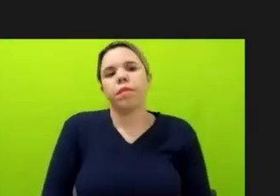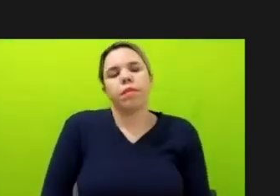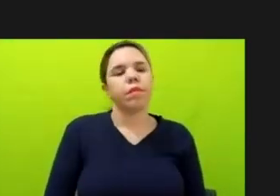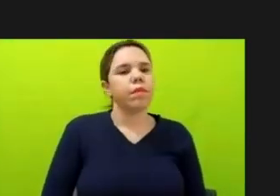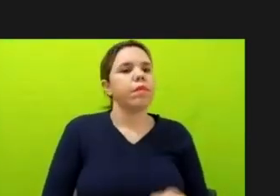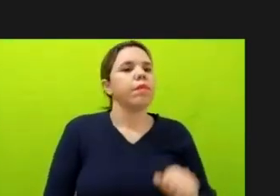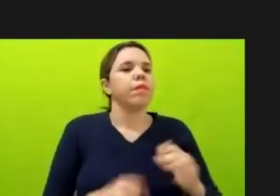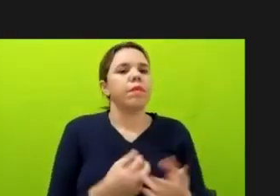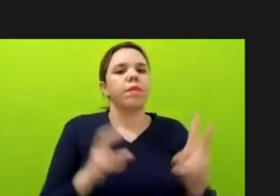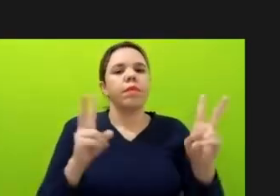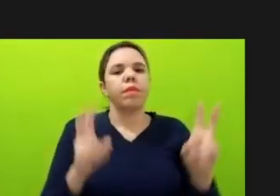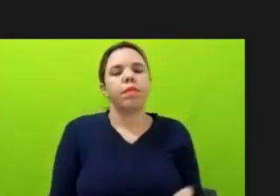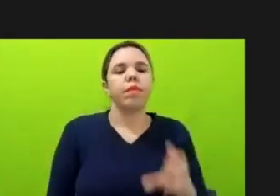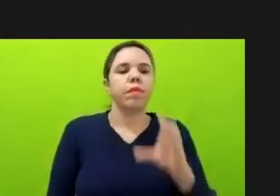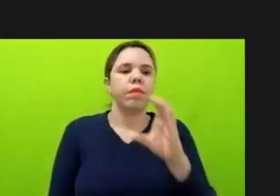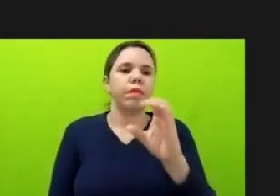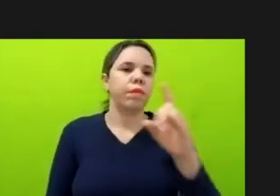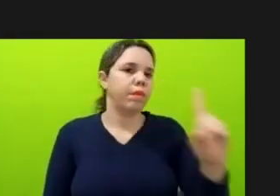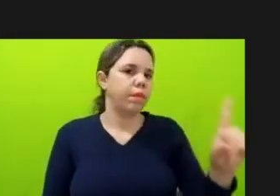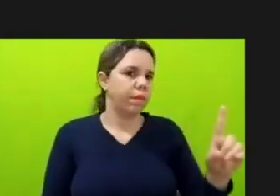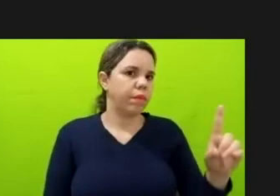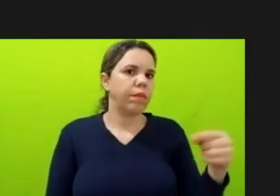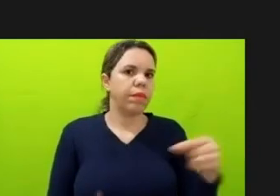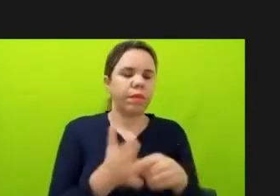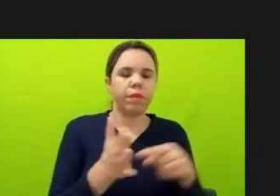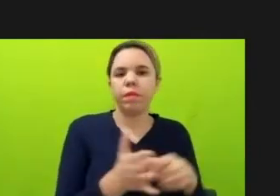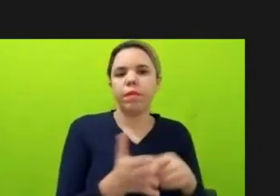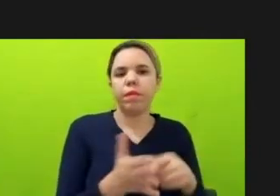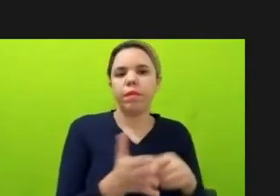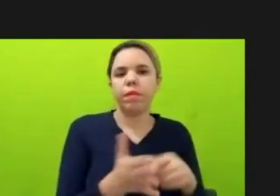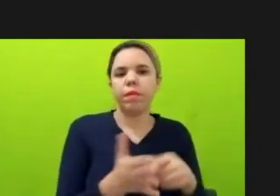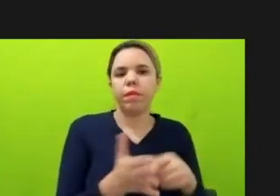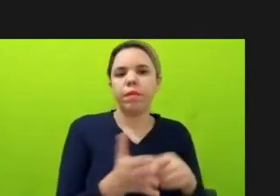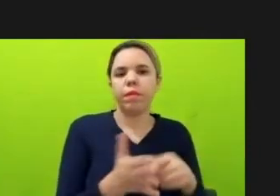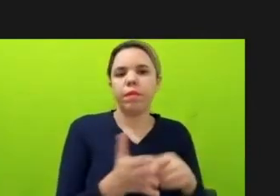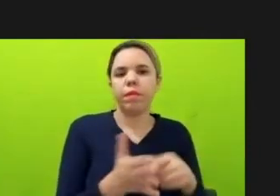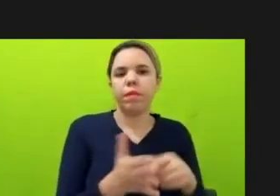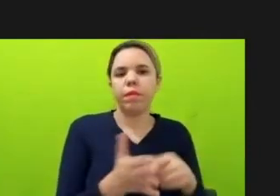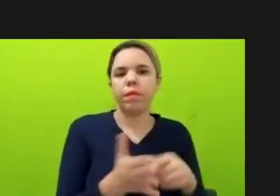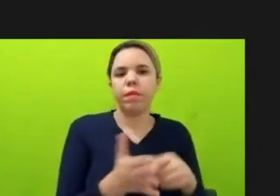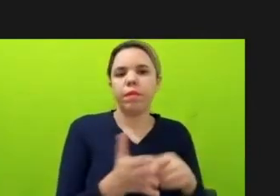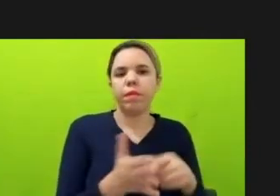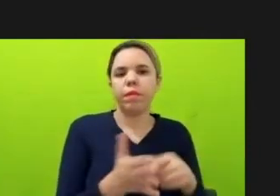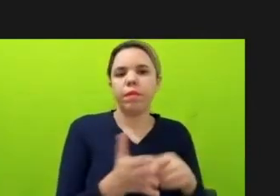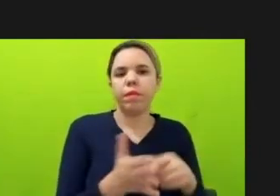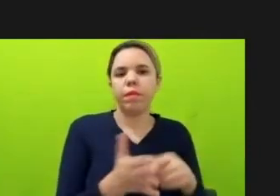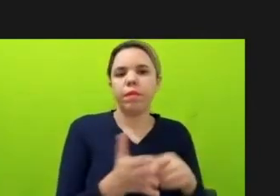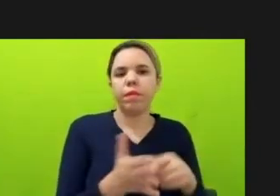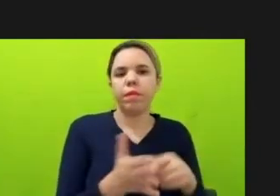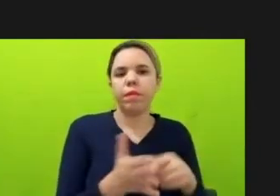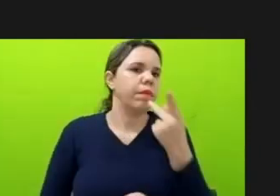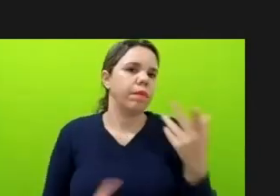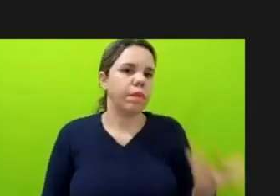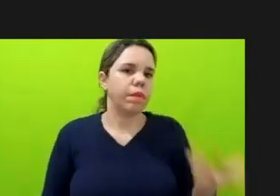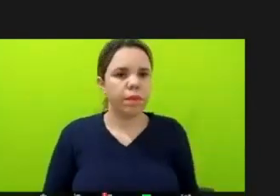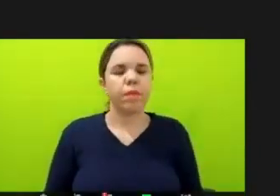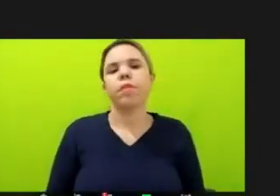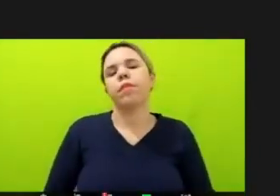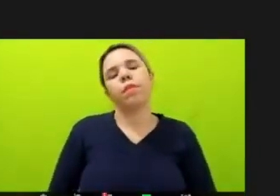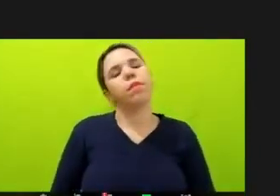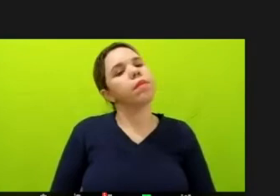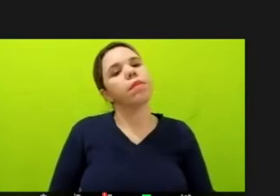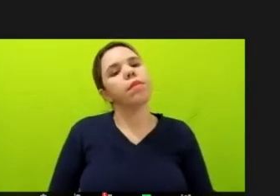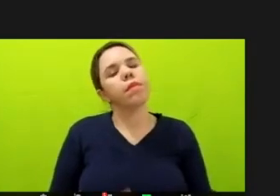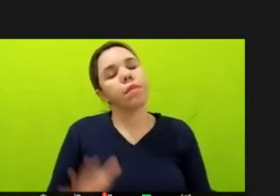denúncias, inclusive do artigo 19. Eu participei de uma reunião, nós denunciamos o caso do Amazonas, especificamente, né? A negligência que